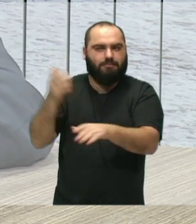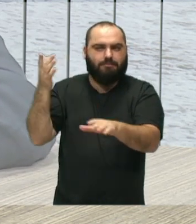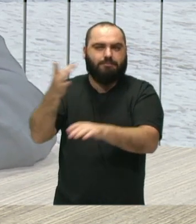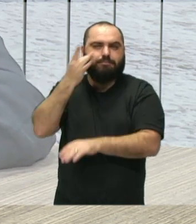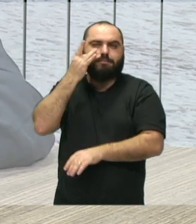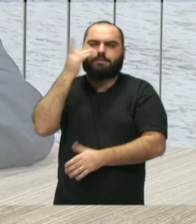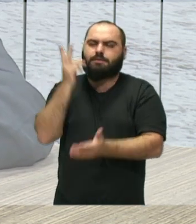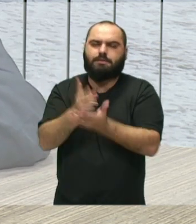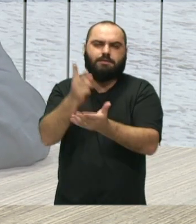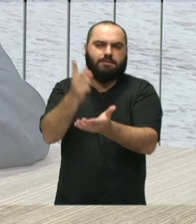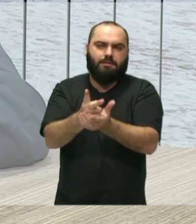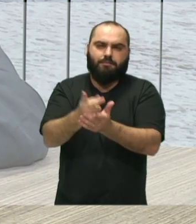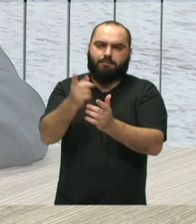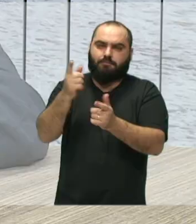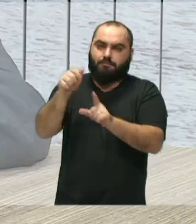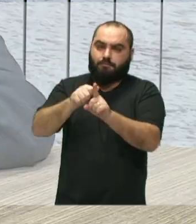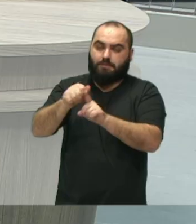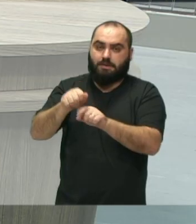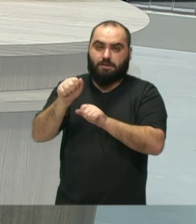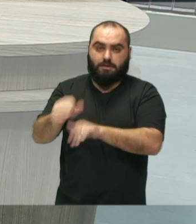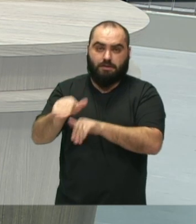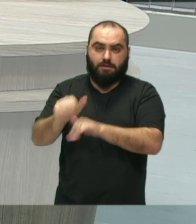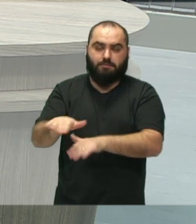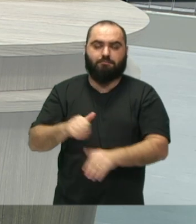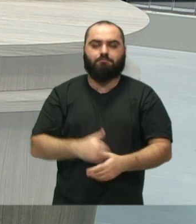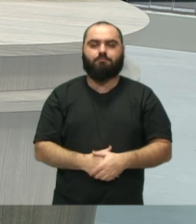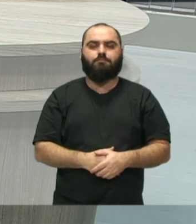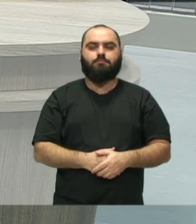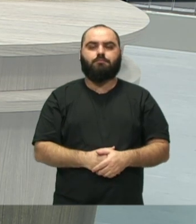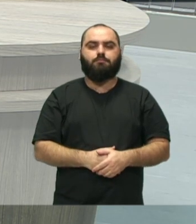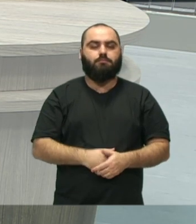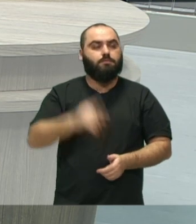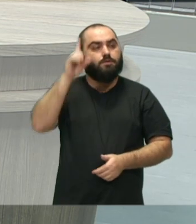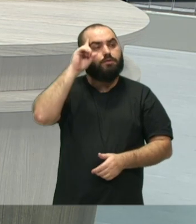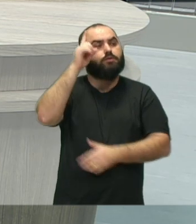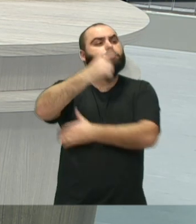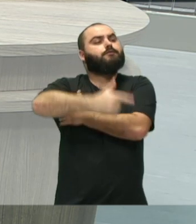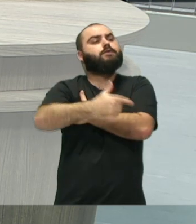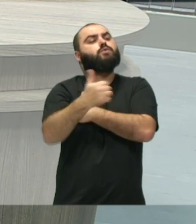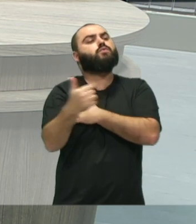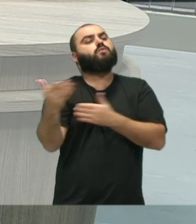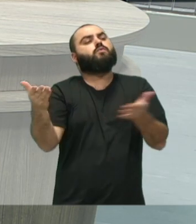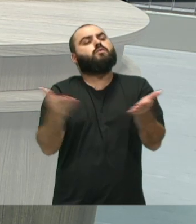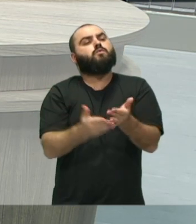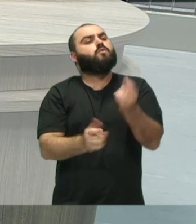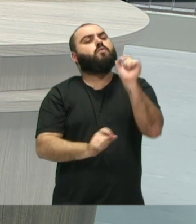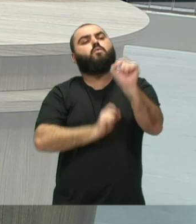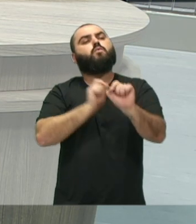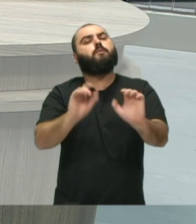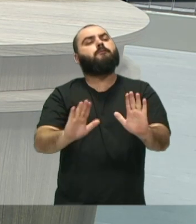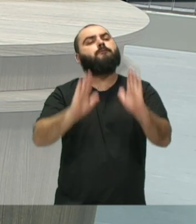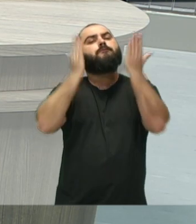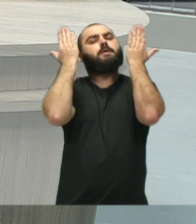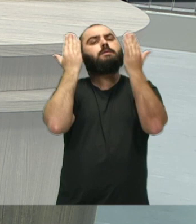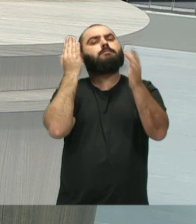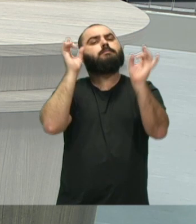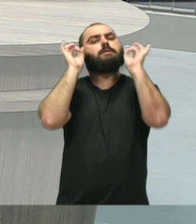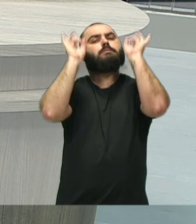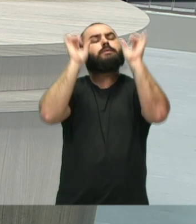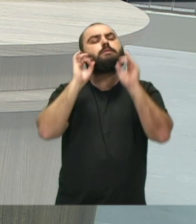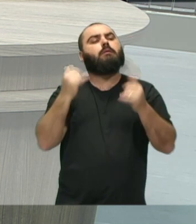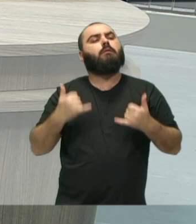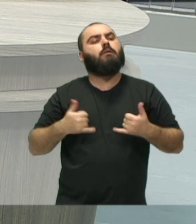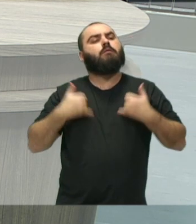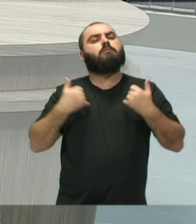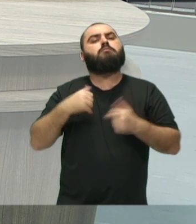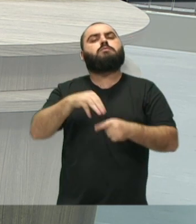na primeira semana de setembro. Elezer, para o dia 21 agora, festividades de comemoração de aniversário do município,